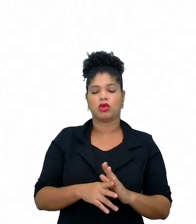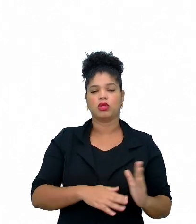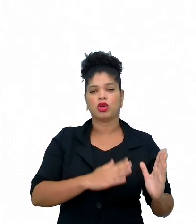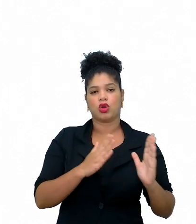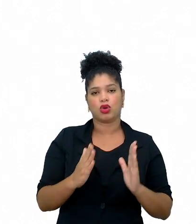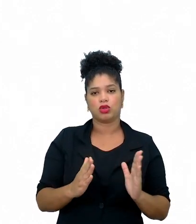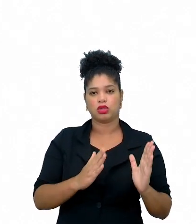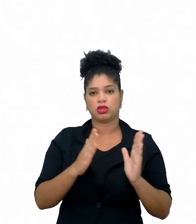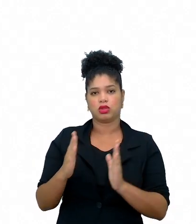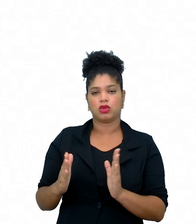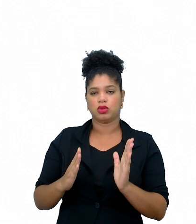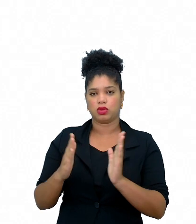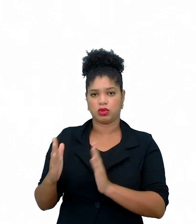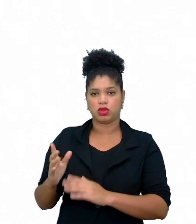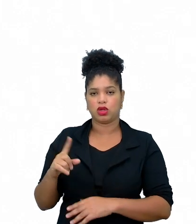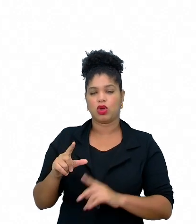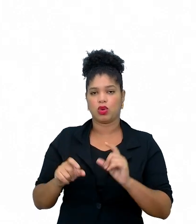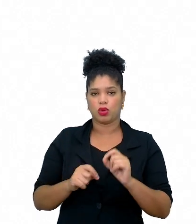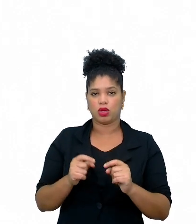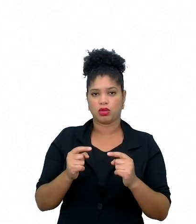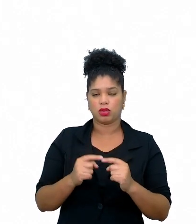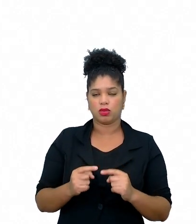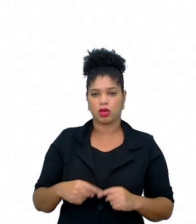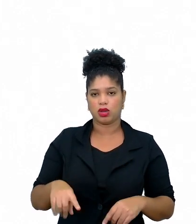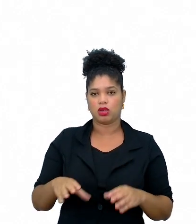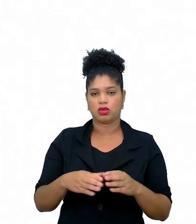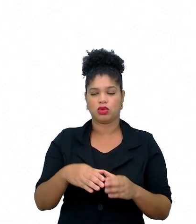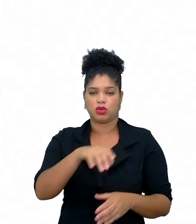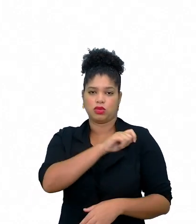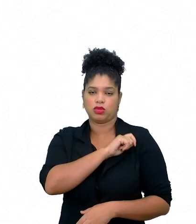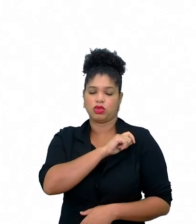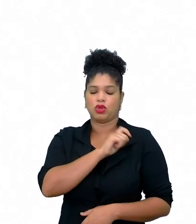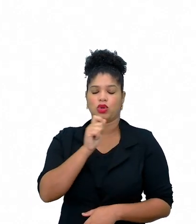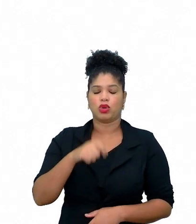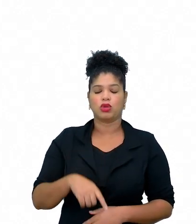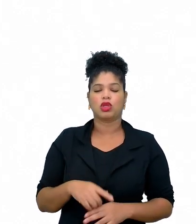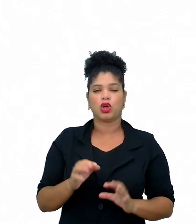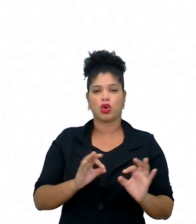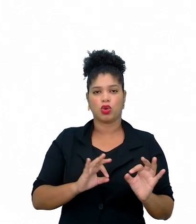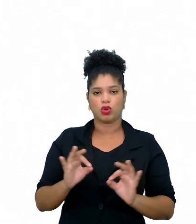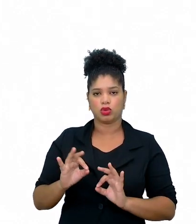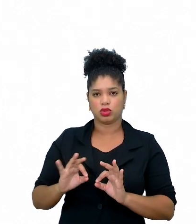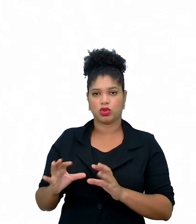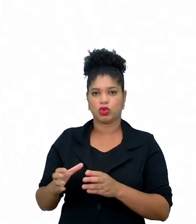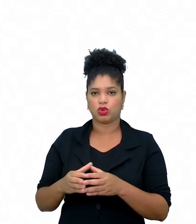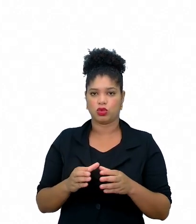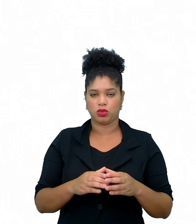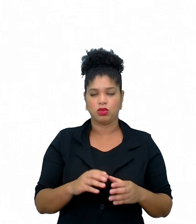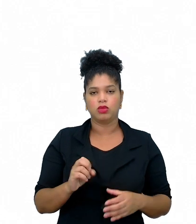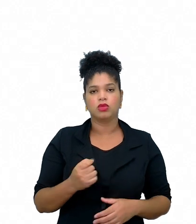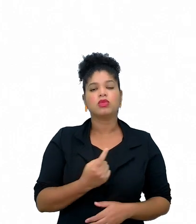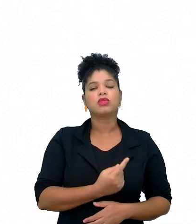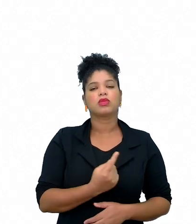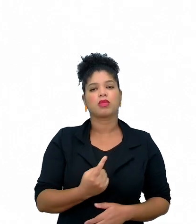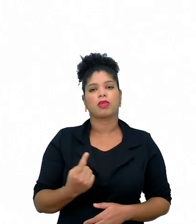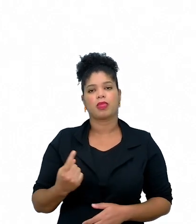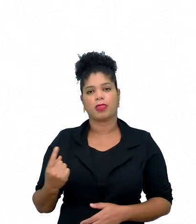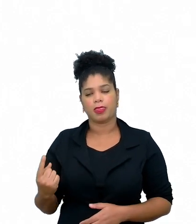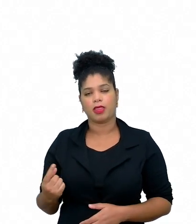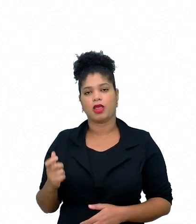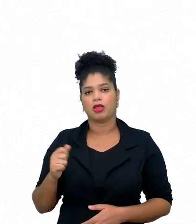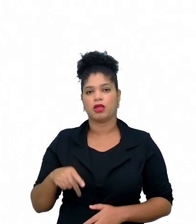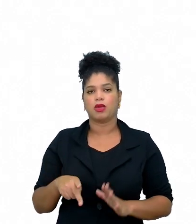por estações impliquem que os estudantes sejam organizados em grupos ou individualmente em